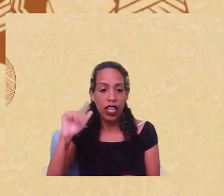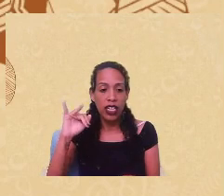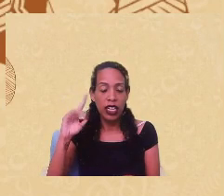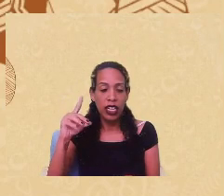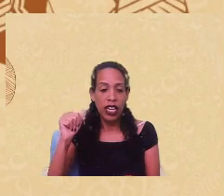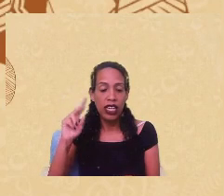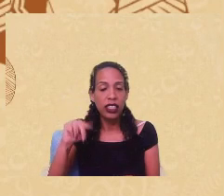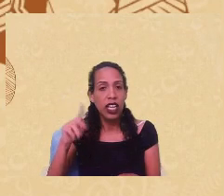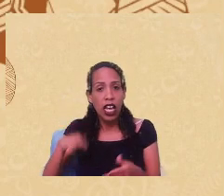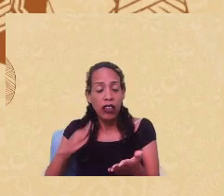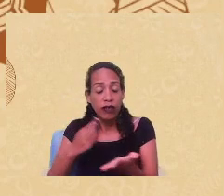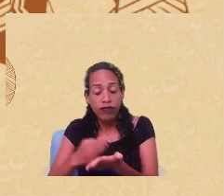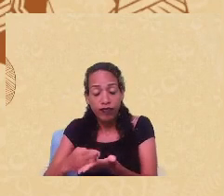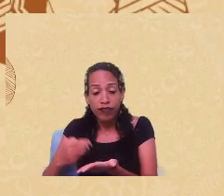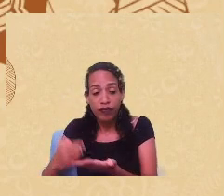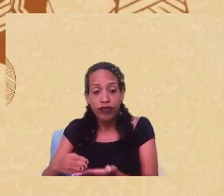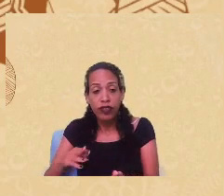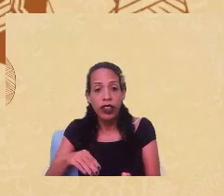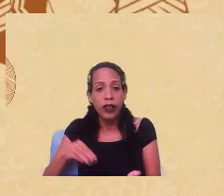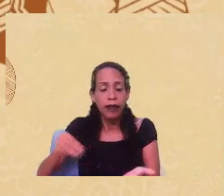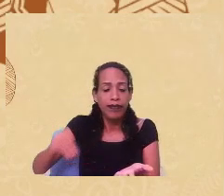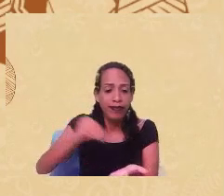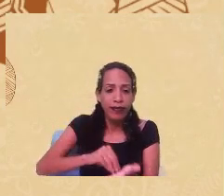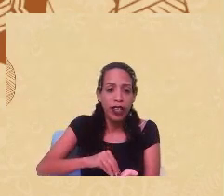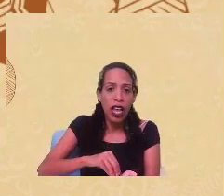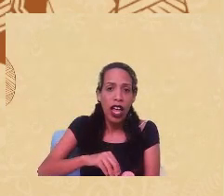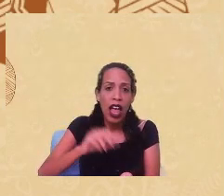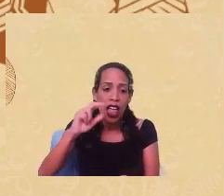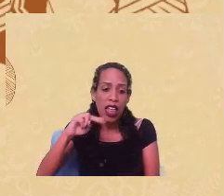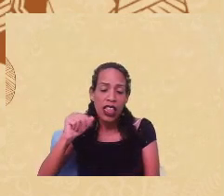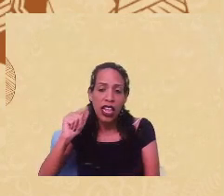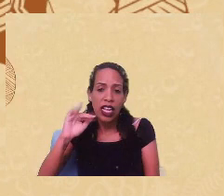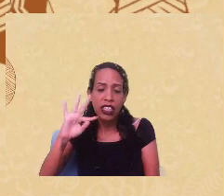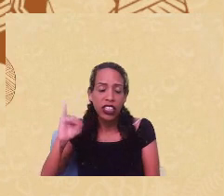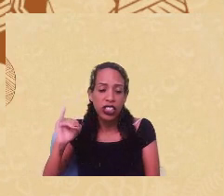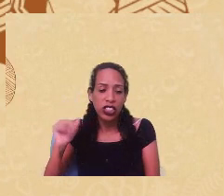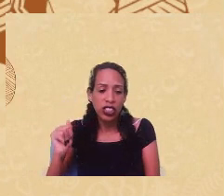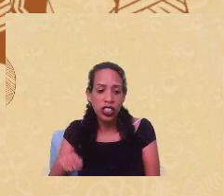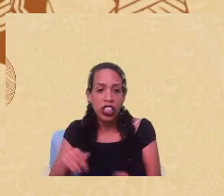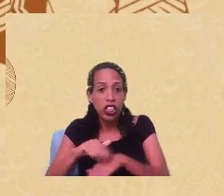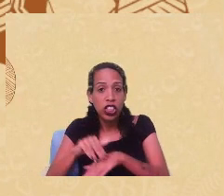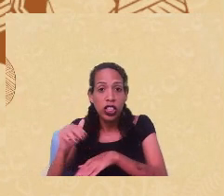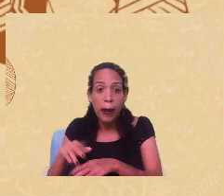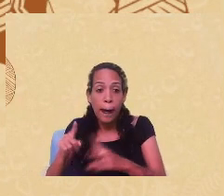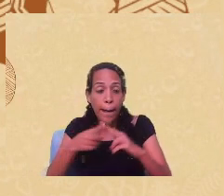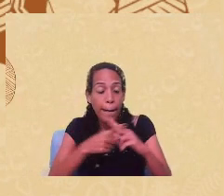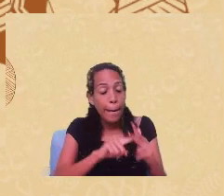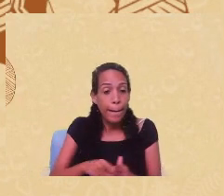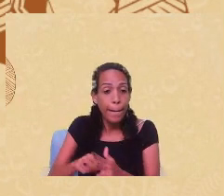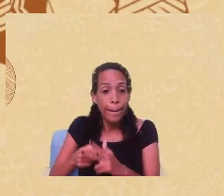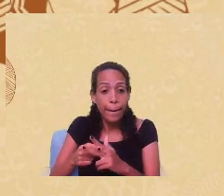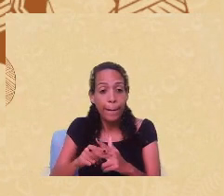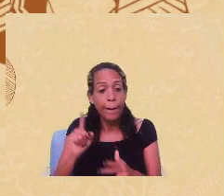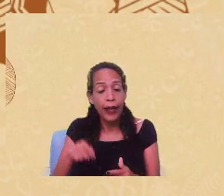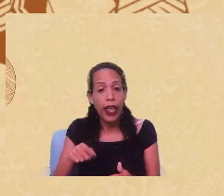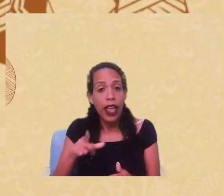chama de uma sensibilidade metodológica e analítica, mas a Kimberly Crenshaw vai chamar de uma ferramenta, e é uma ferramenta produzida a